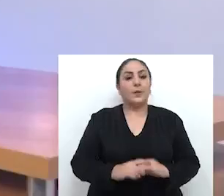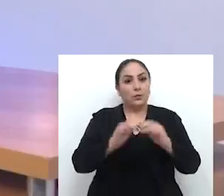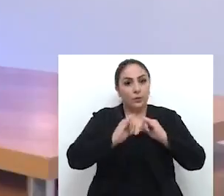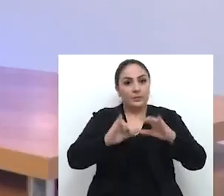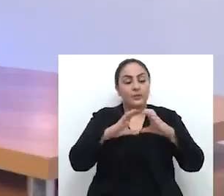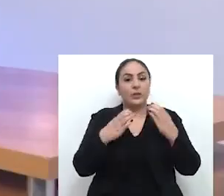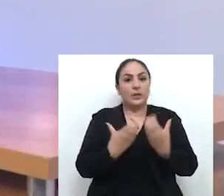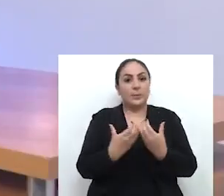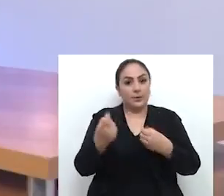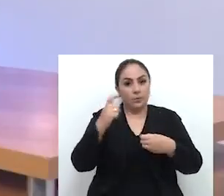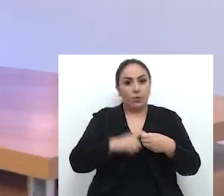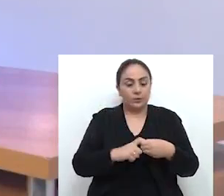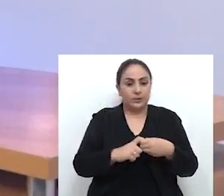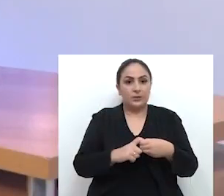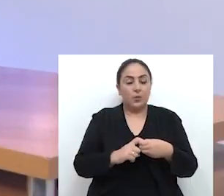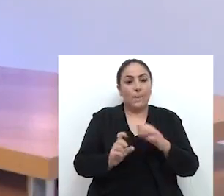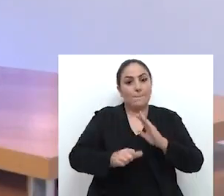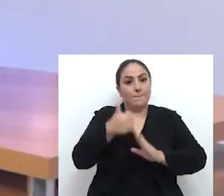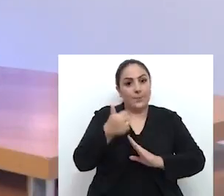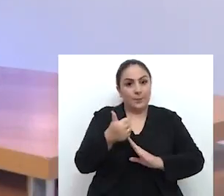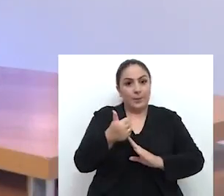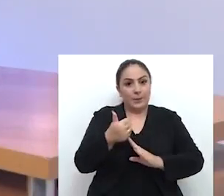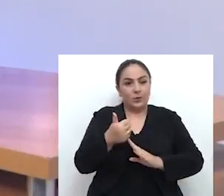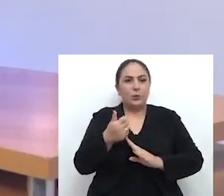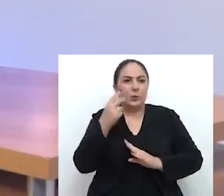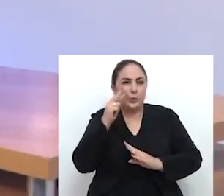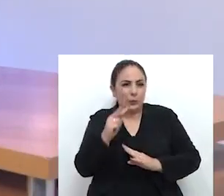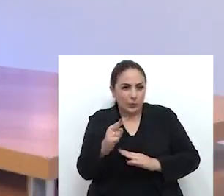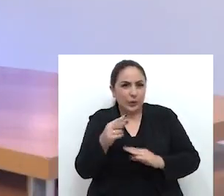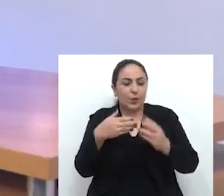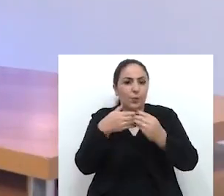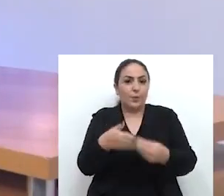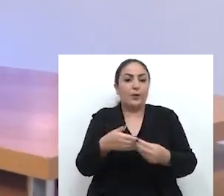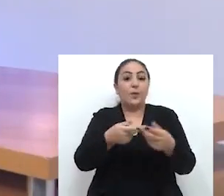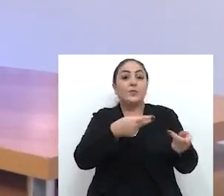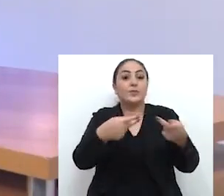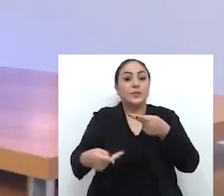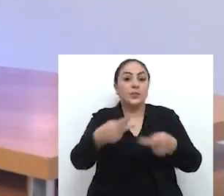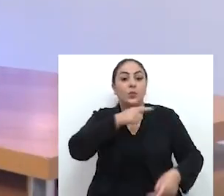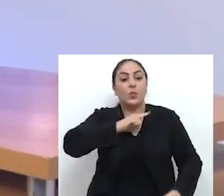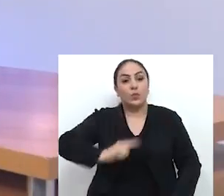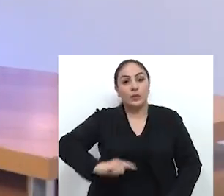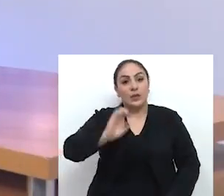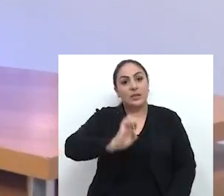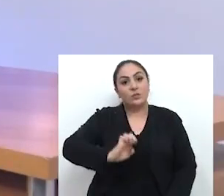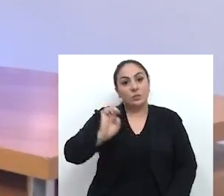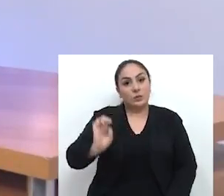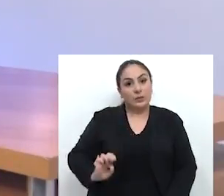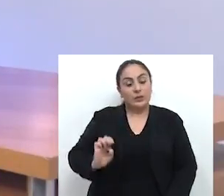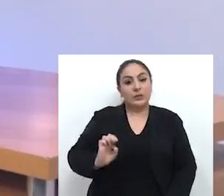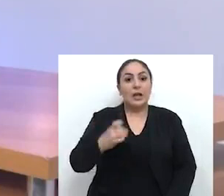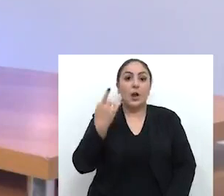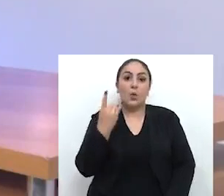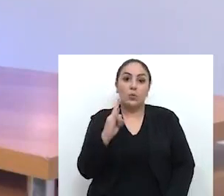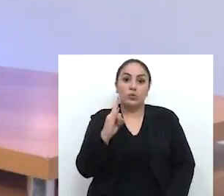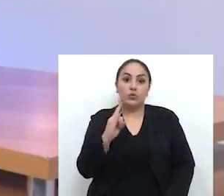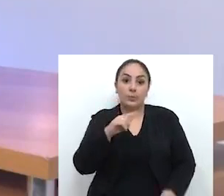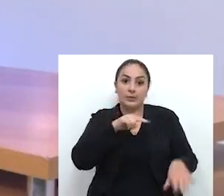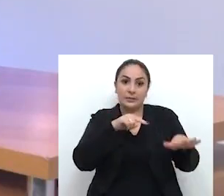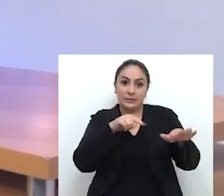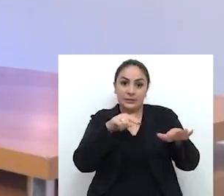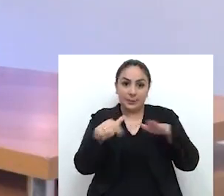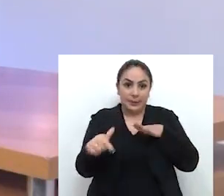O Jornal da Câmara está de volta e no primeiro bloco você acompanhou a visita do governador Eduardo Leite na última